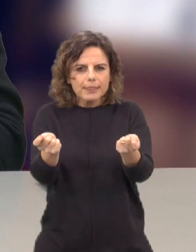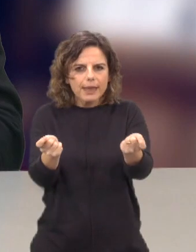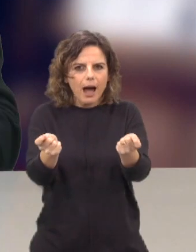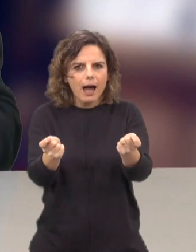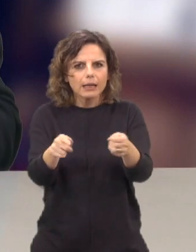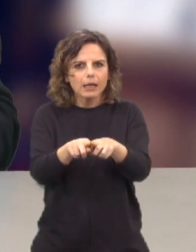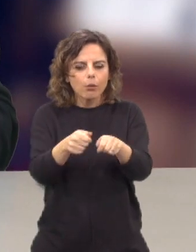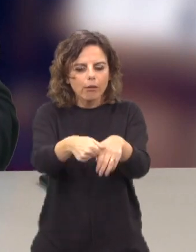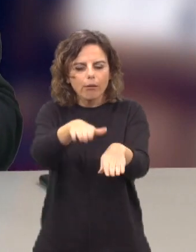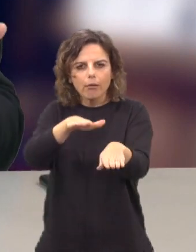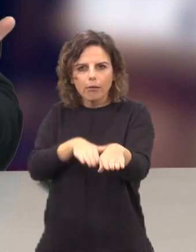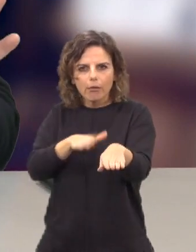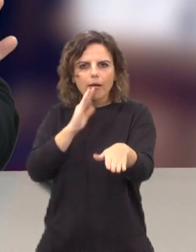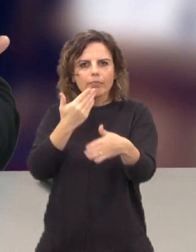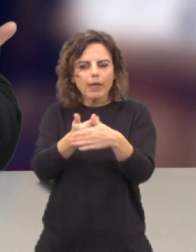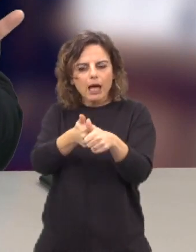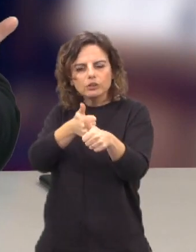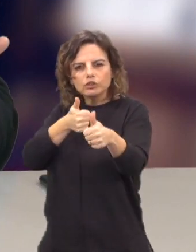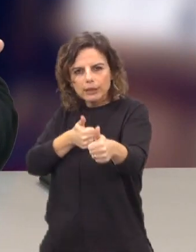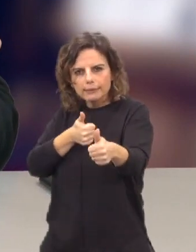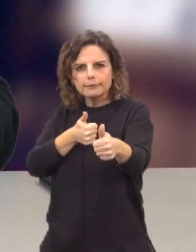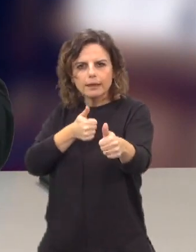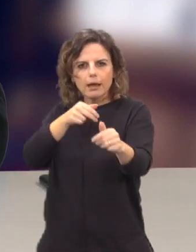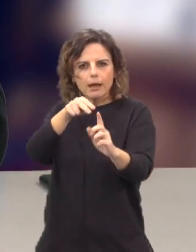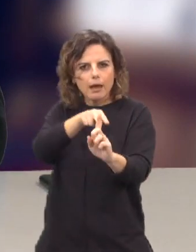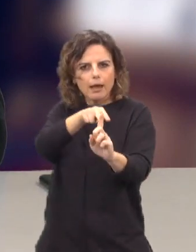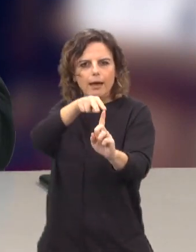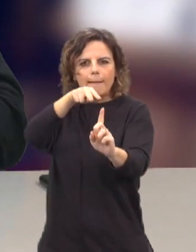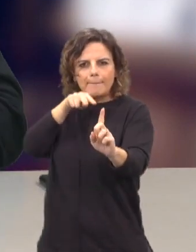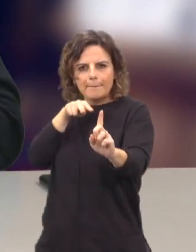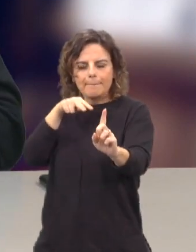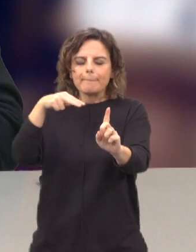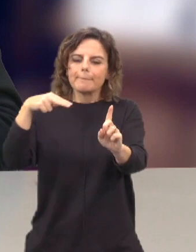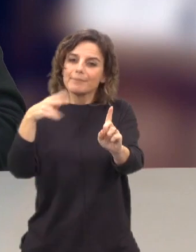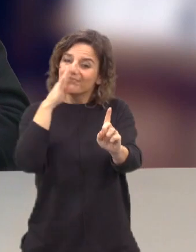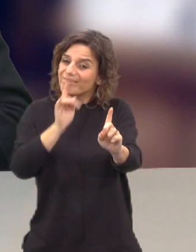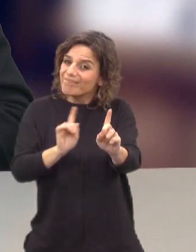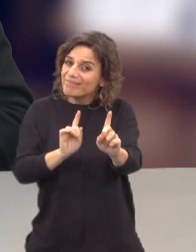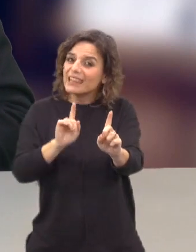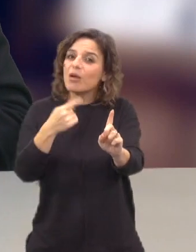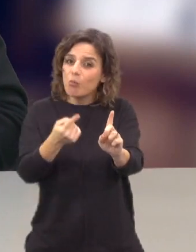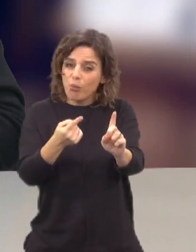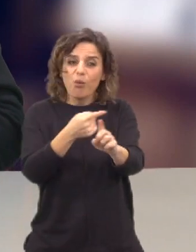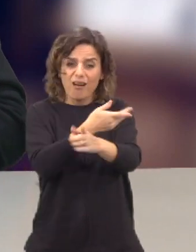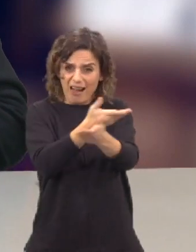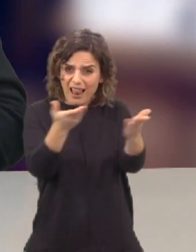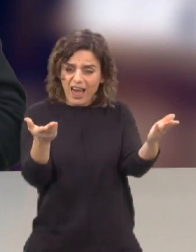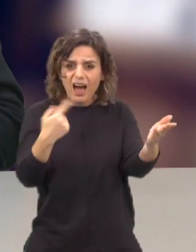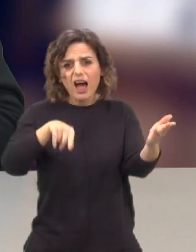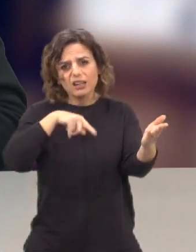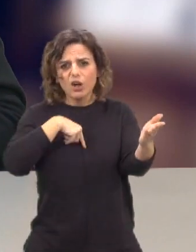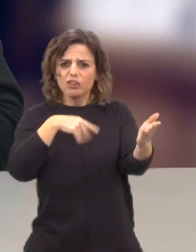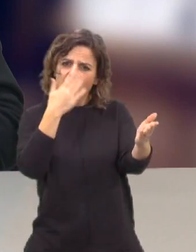passo atrás, é ganhar distância, perspectiva, horizonte. Se não, nós corremos o risco de ser participantes nesse